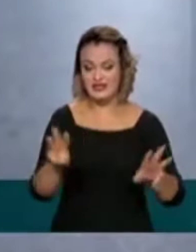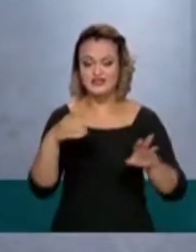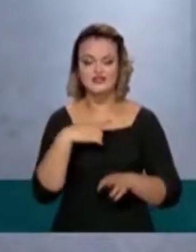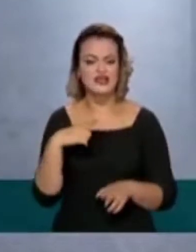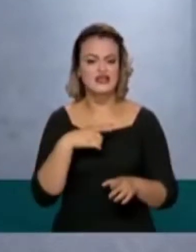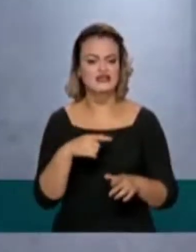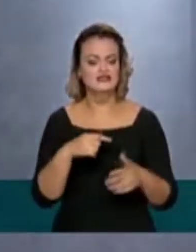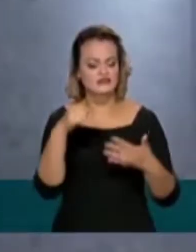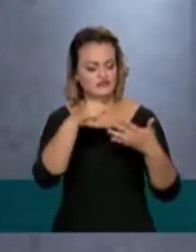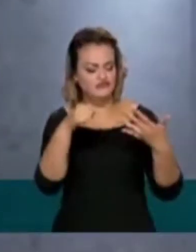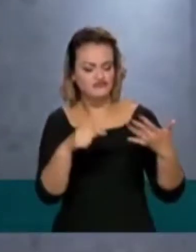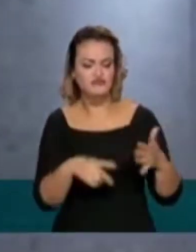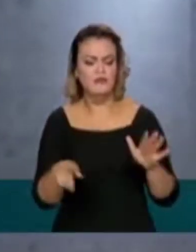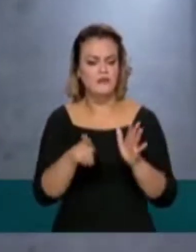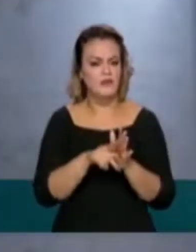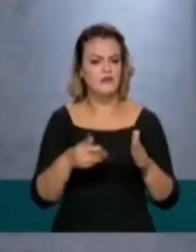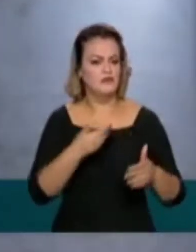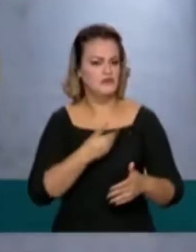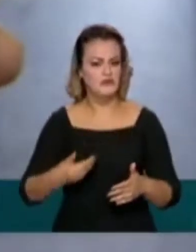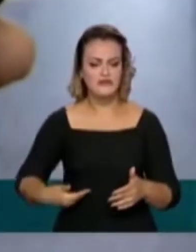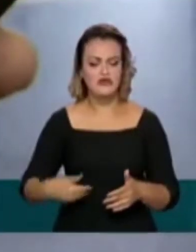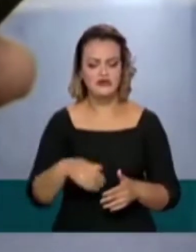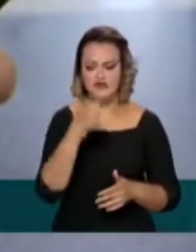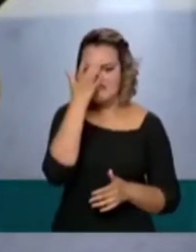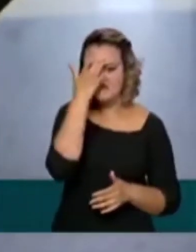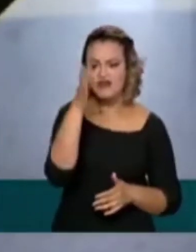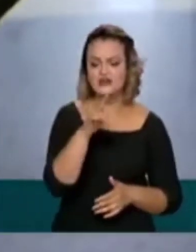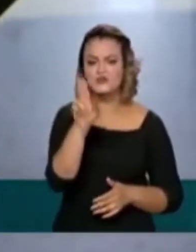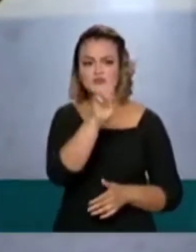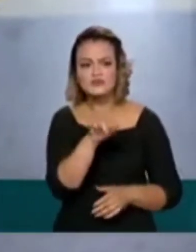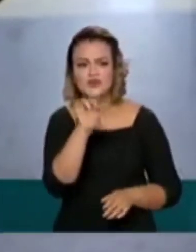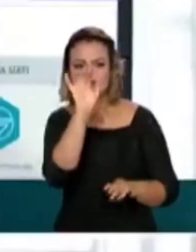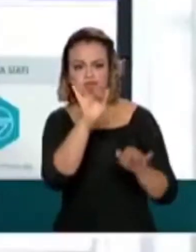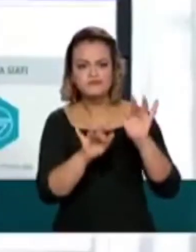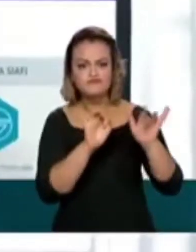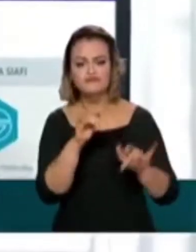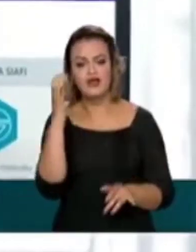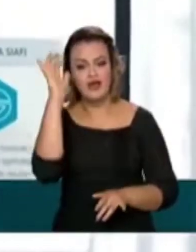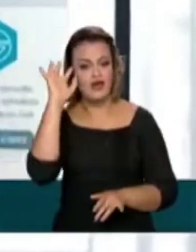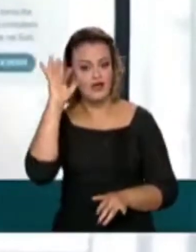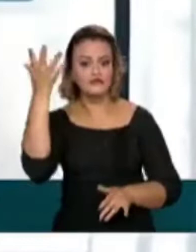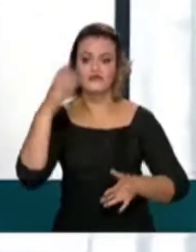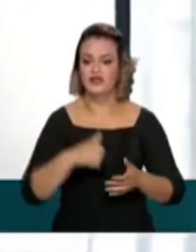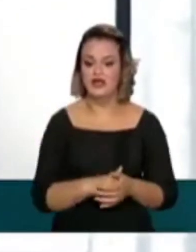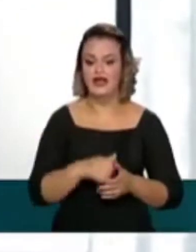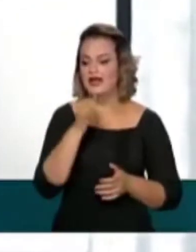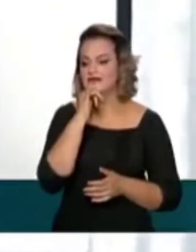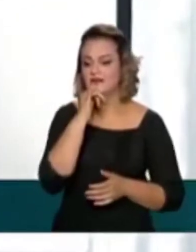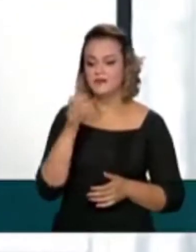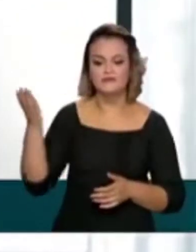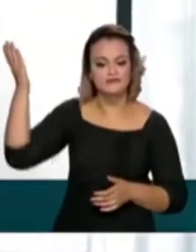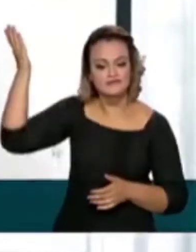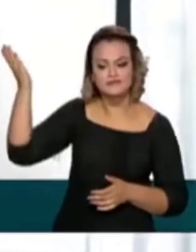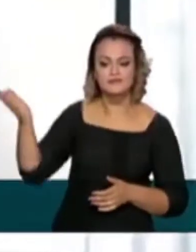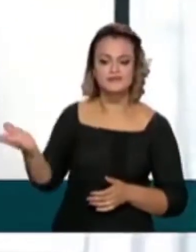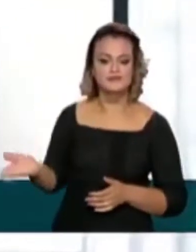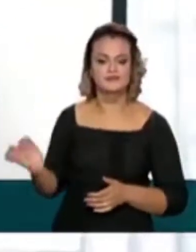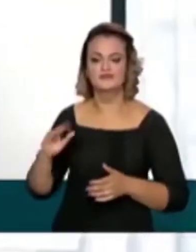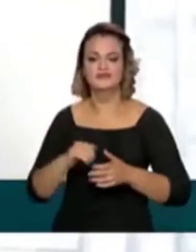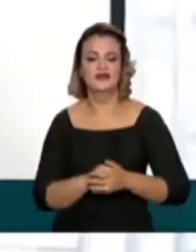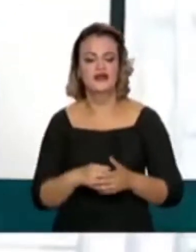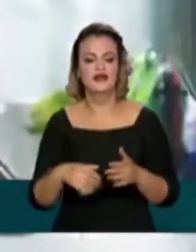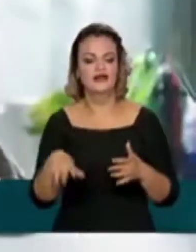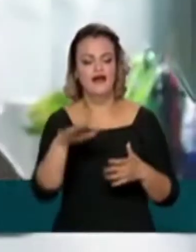todos os serviços federais. É facilidade para o cidadão, que pode resolver questões em órgãos públicos do